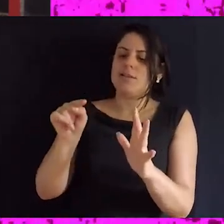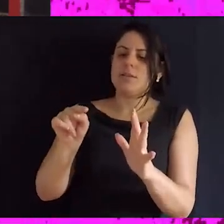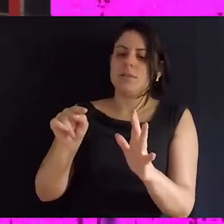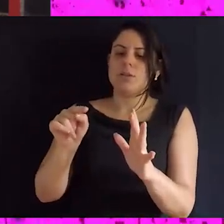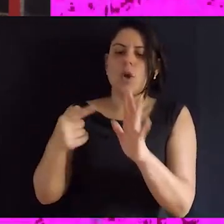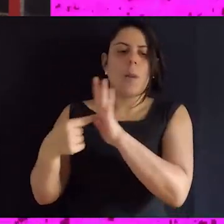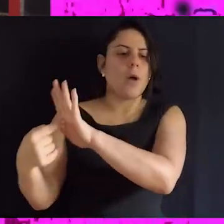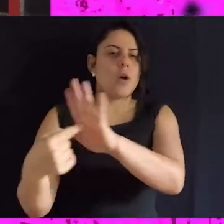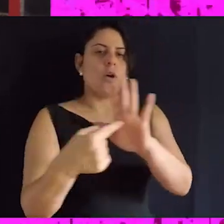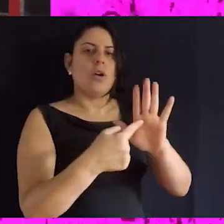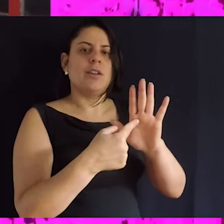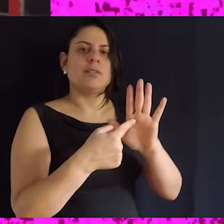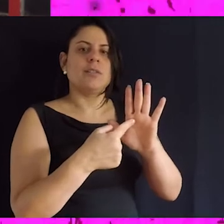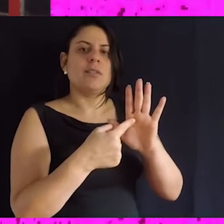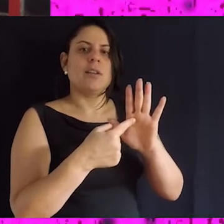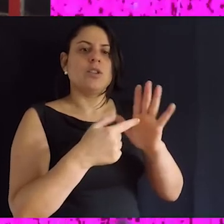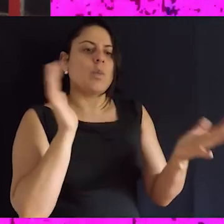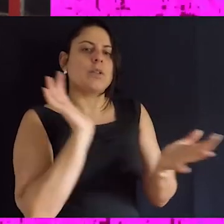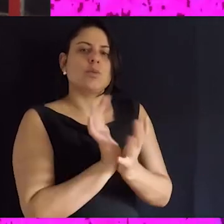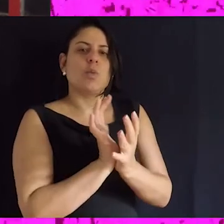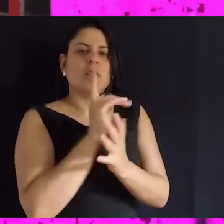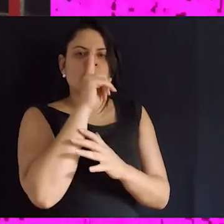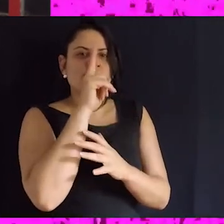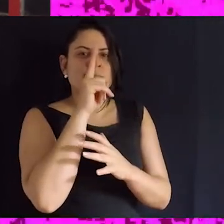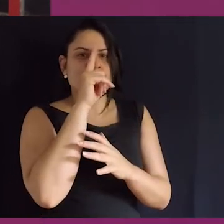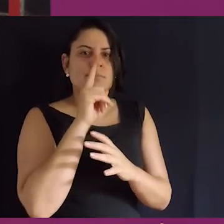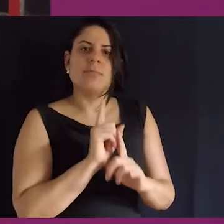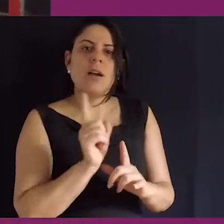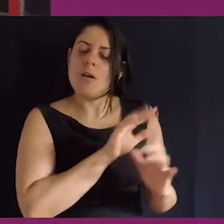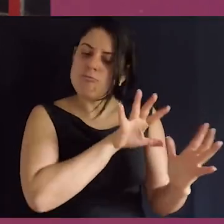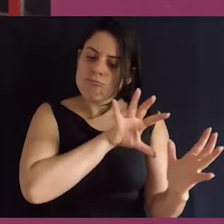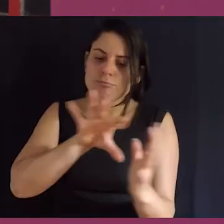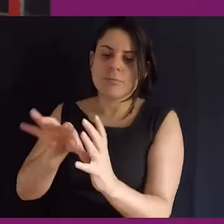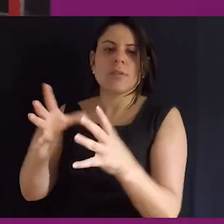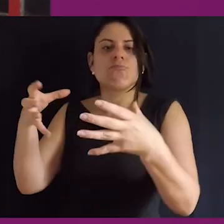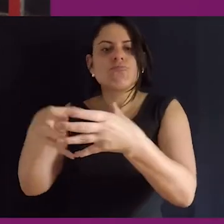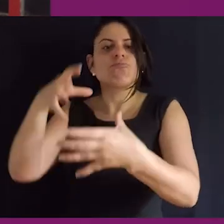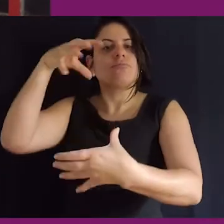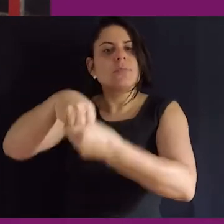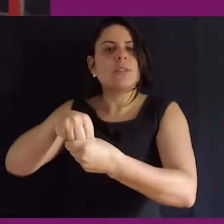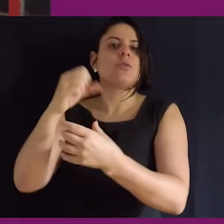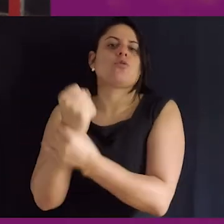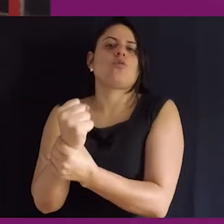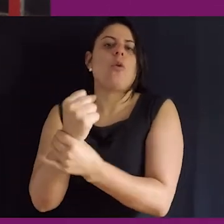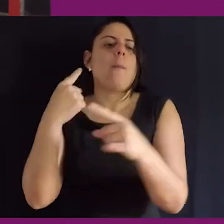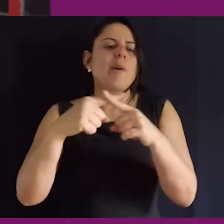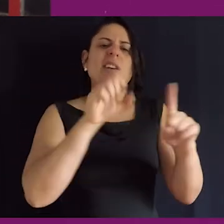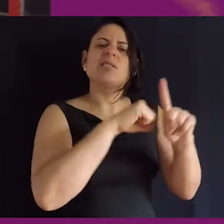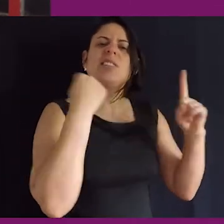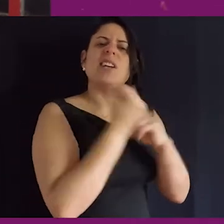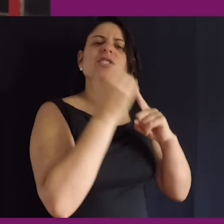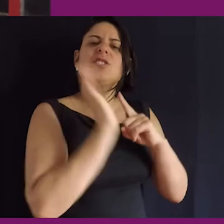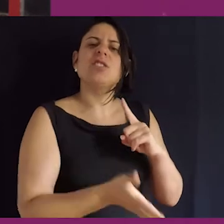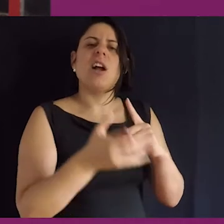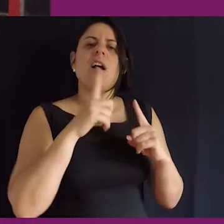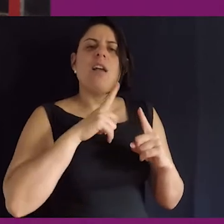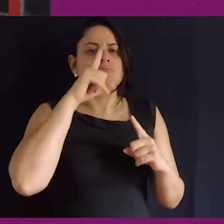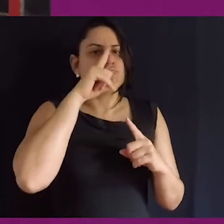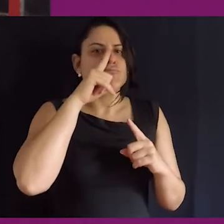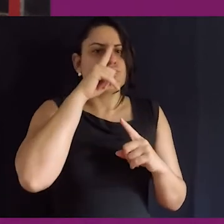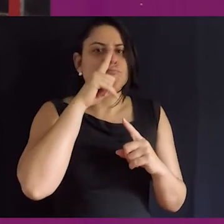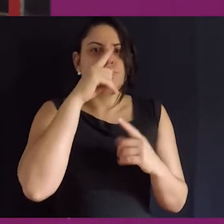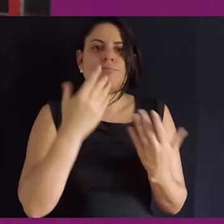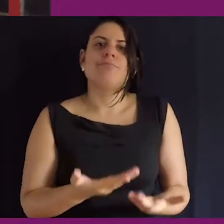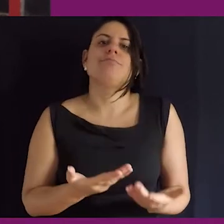contramão e coloque essas pessoas em risco, não coloque essas pessoas em um lugar, né, que a sociedade já coloca o tempo inteiro, que a